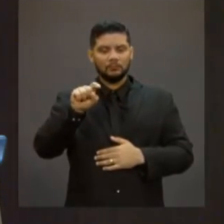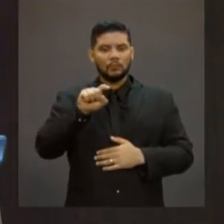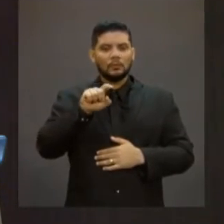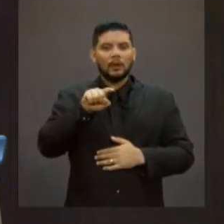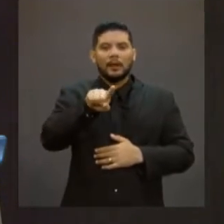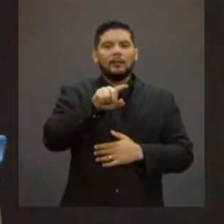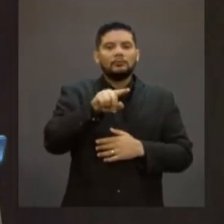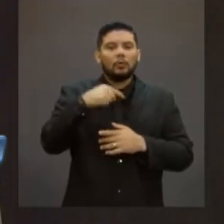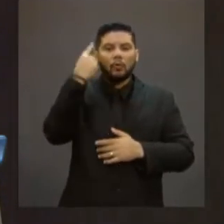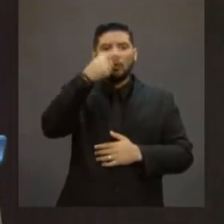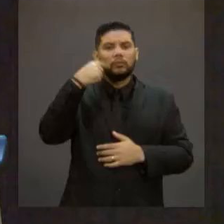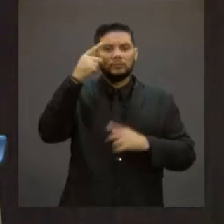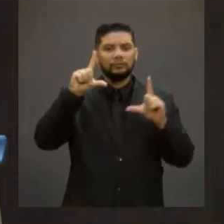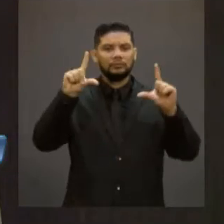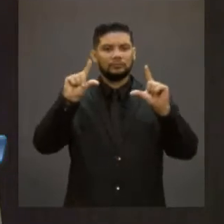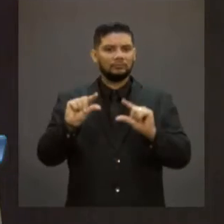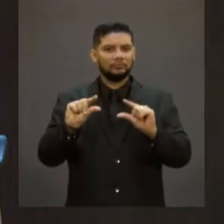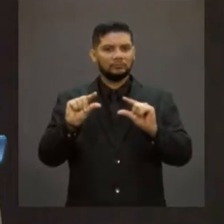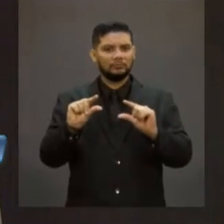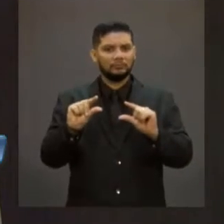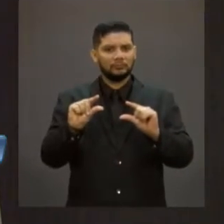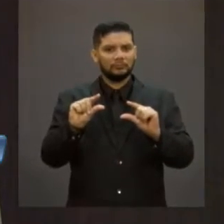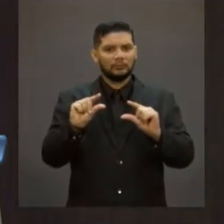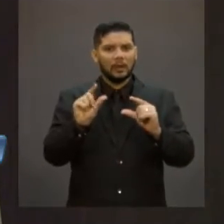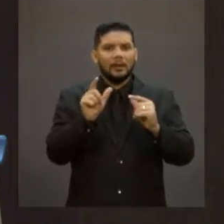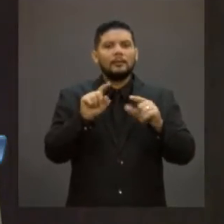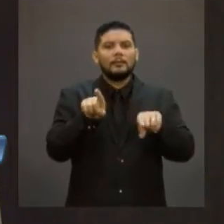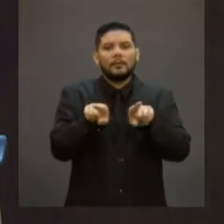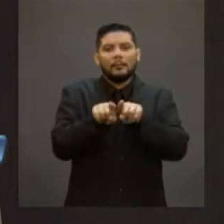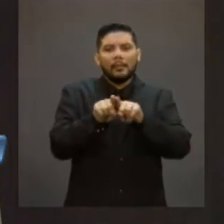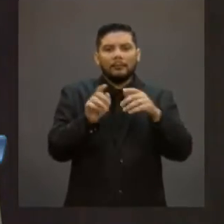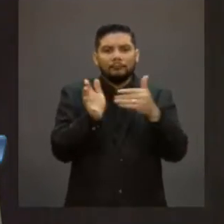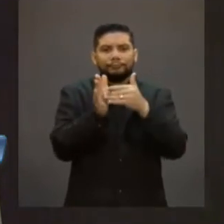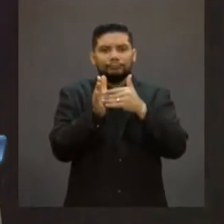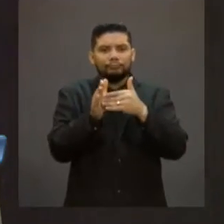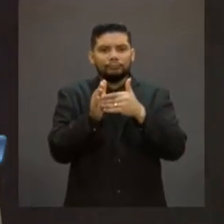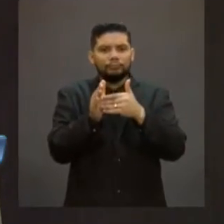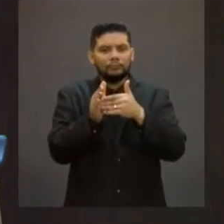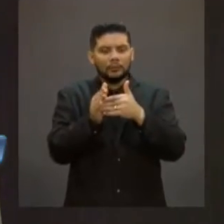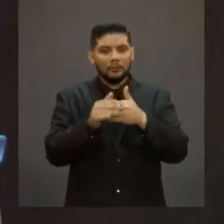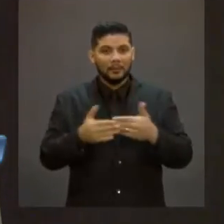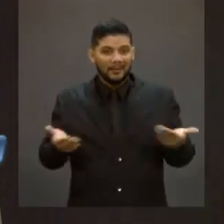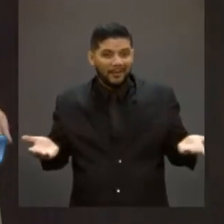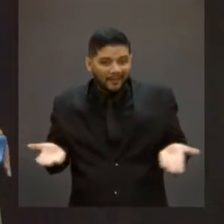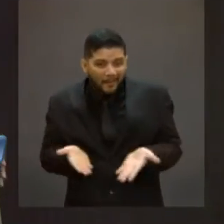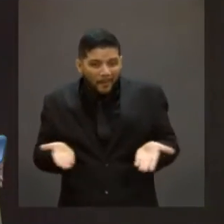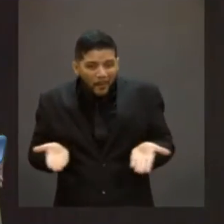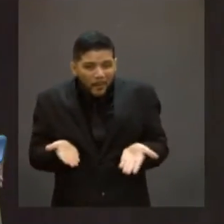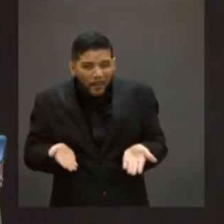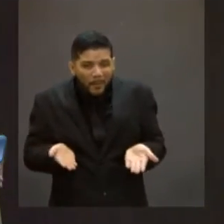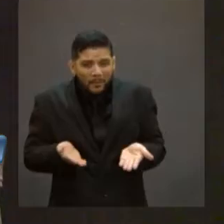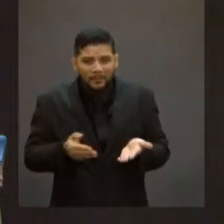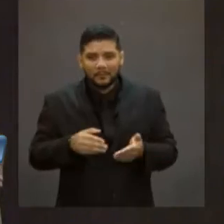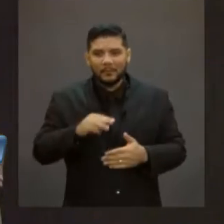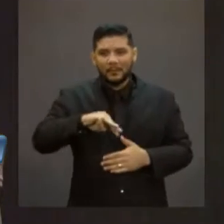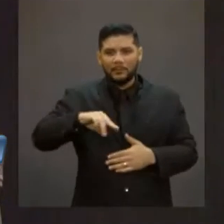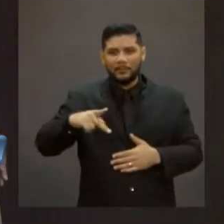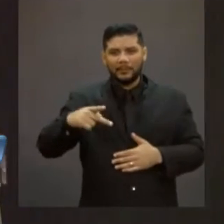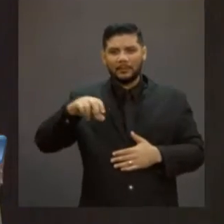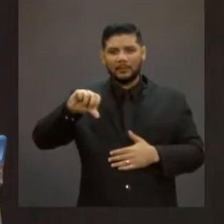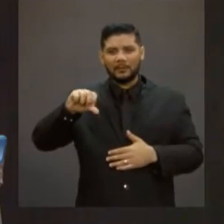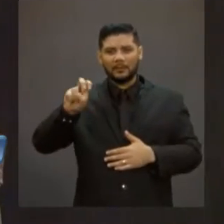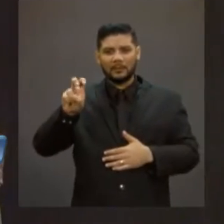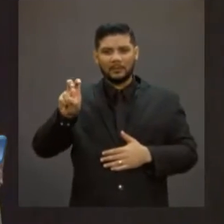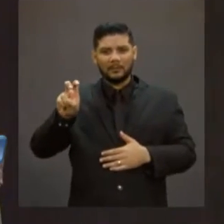empregos precários. Pior que isso, agora, nessa edição da MP905,